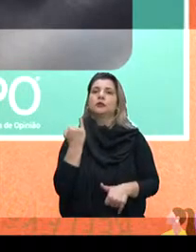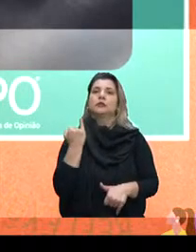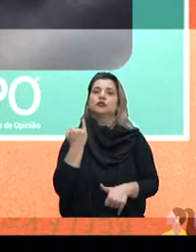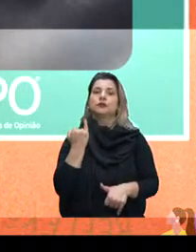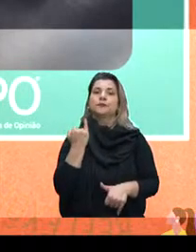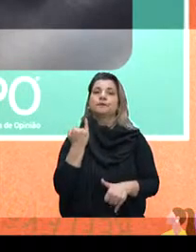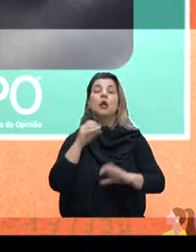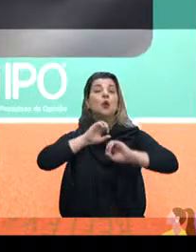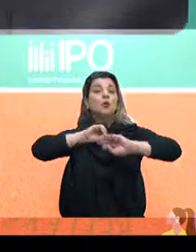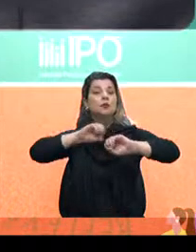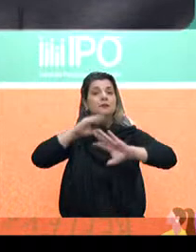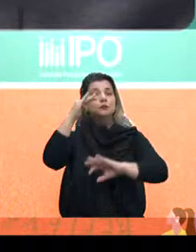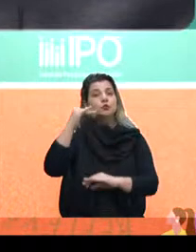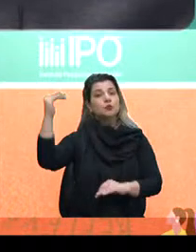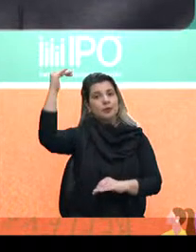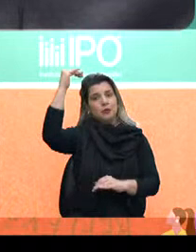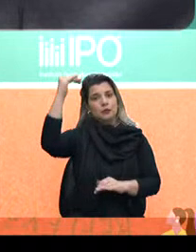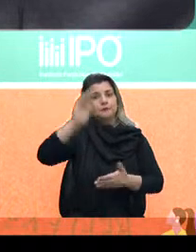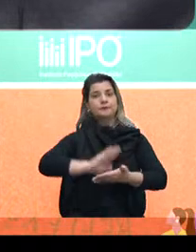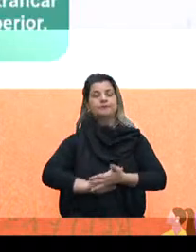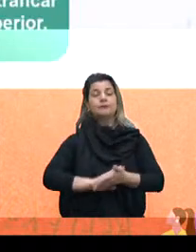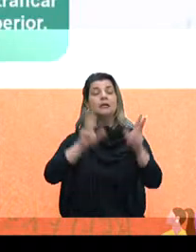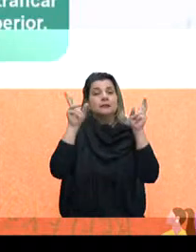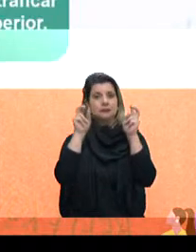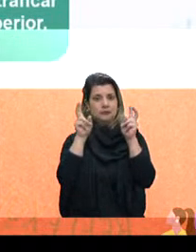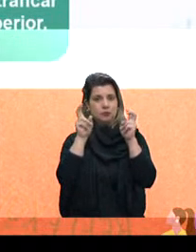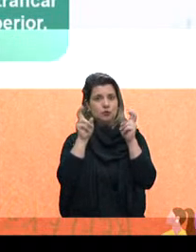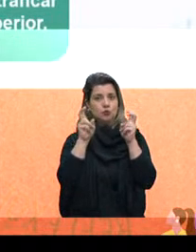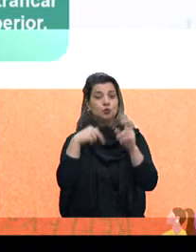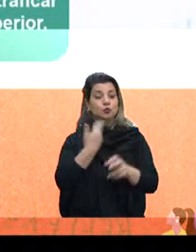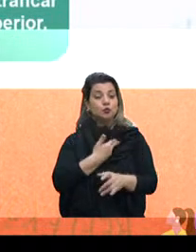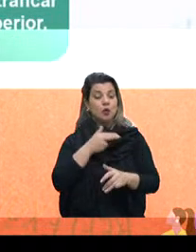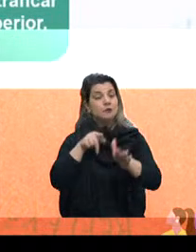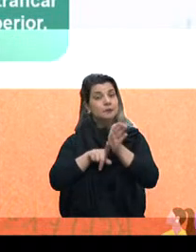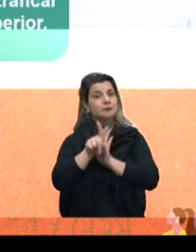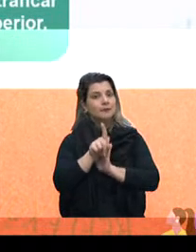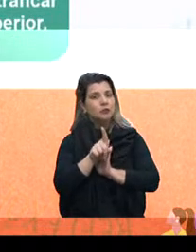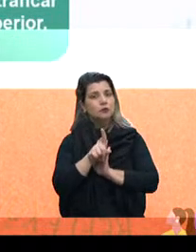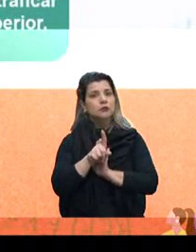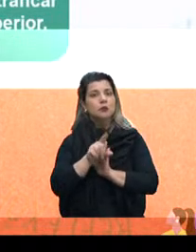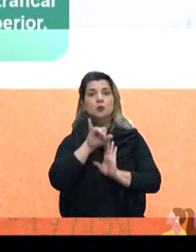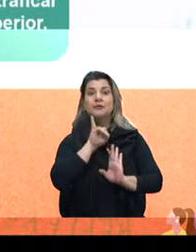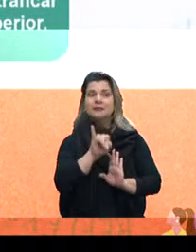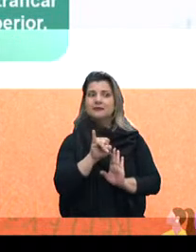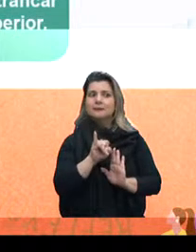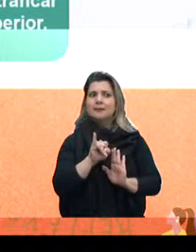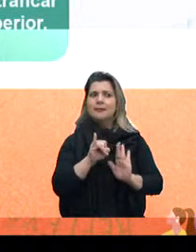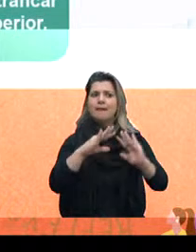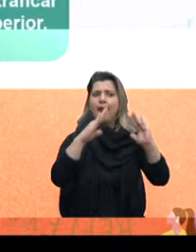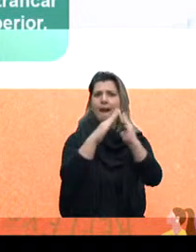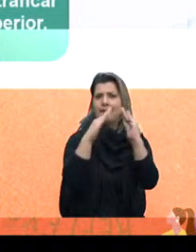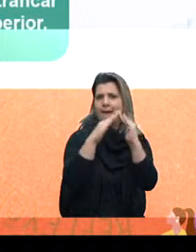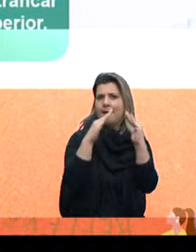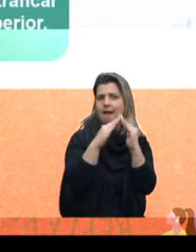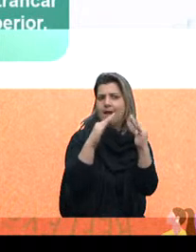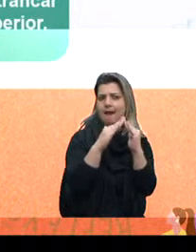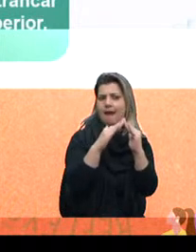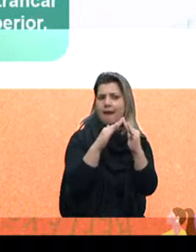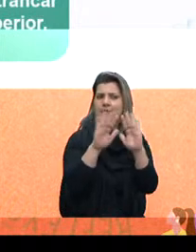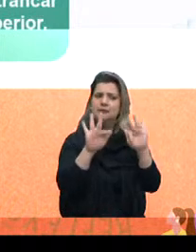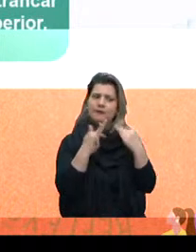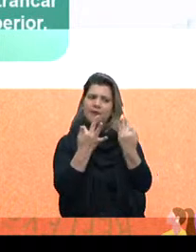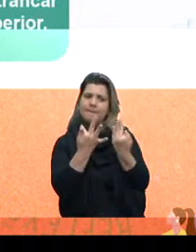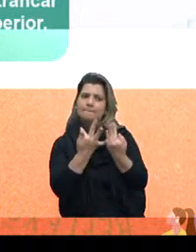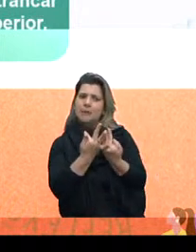ensino superior. Nesse tema, nós questionamos se a casa, a residência, aquela família nuclear,